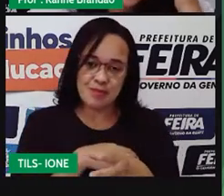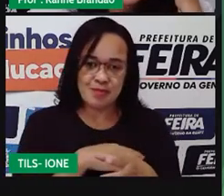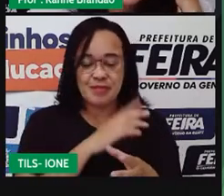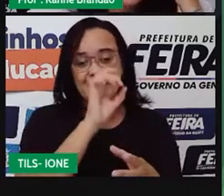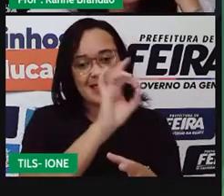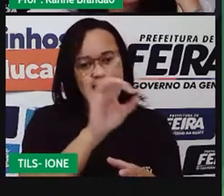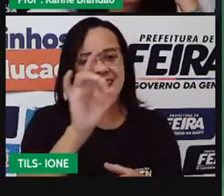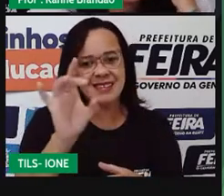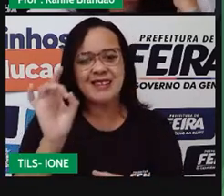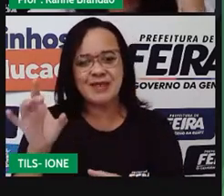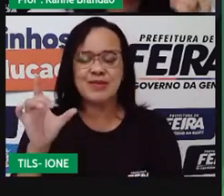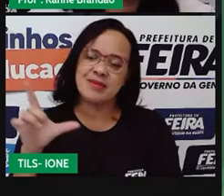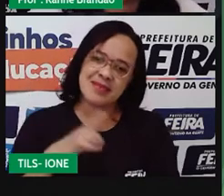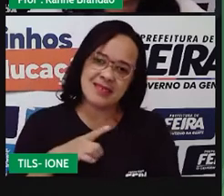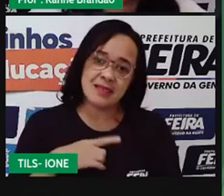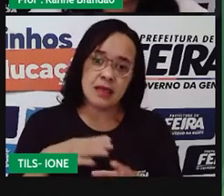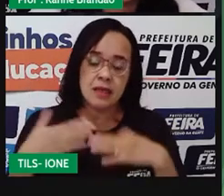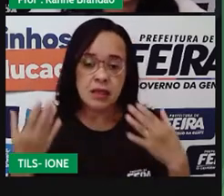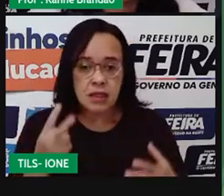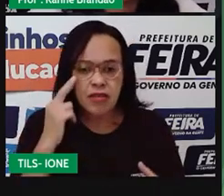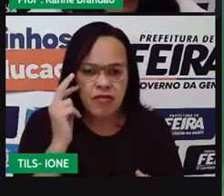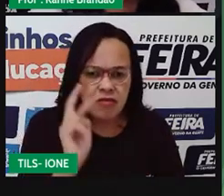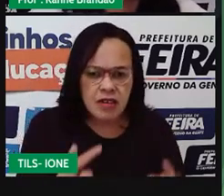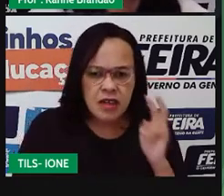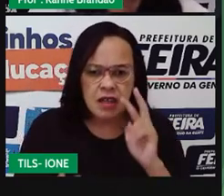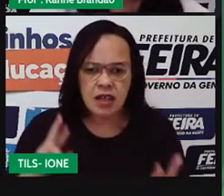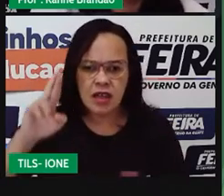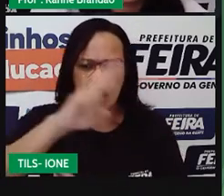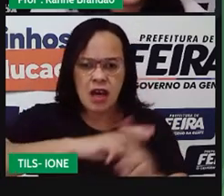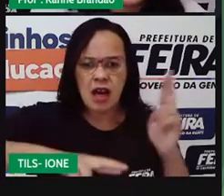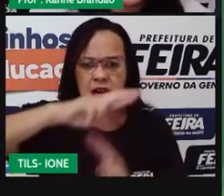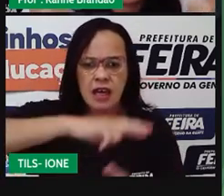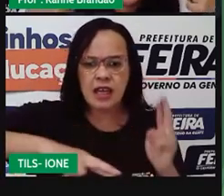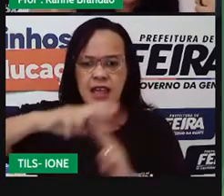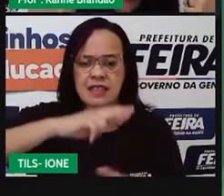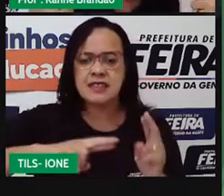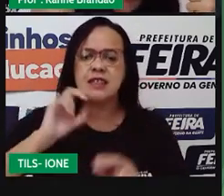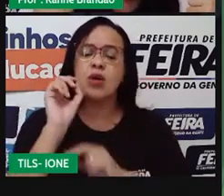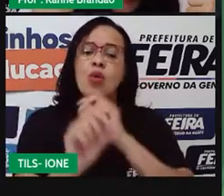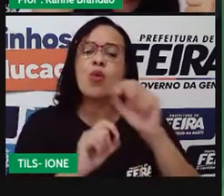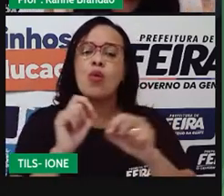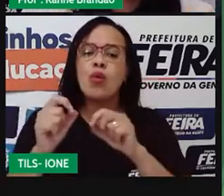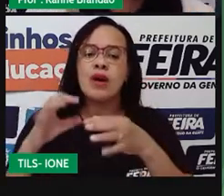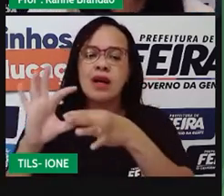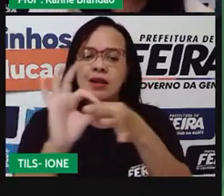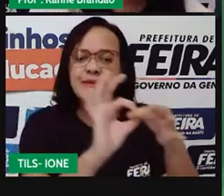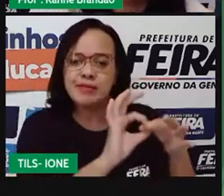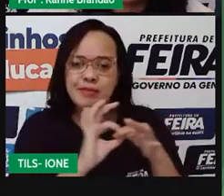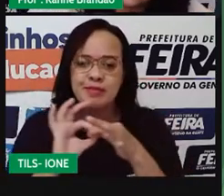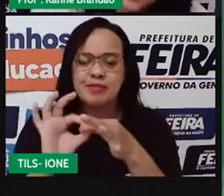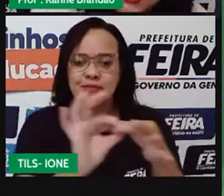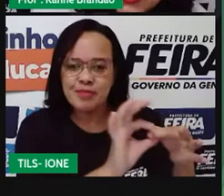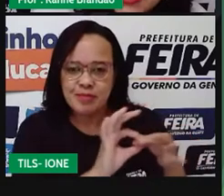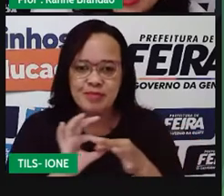então, a gente observe que esse tipo de relação é uma relação intraspecífica. Harmônica. Do tipo sociedade.